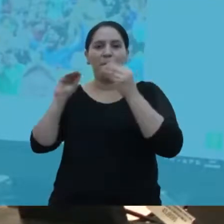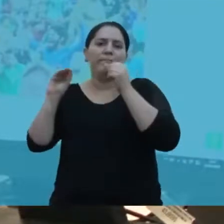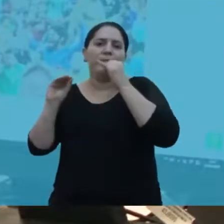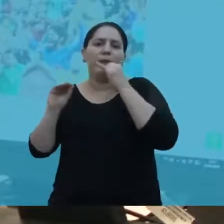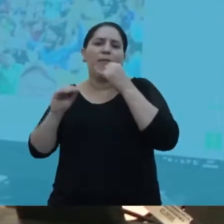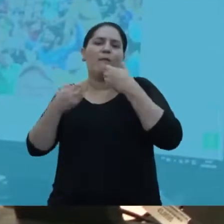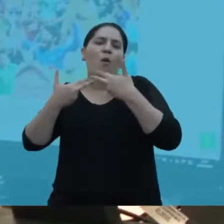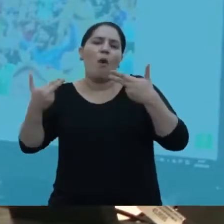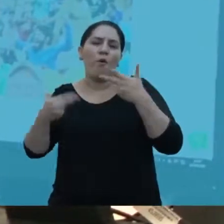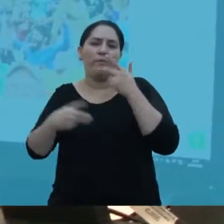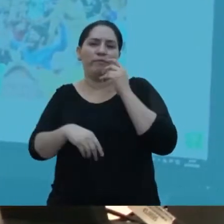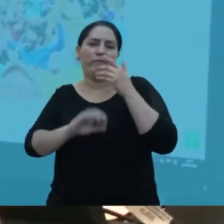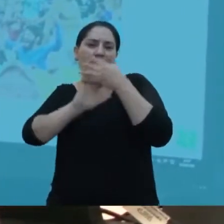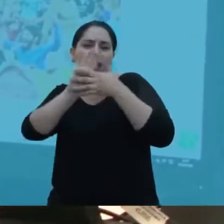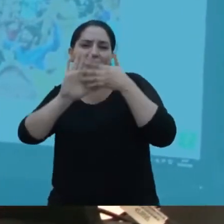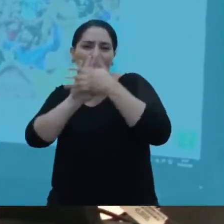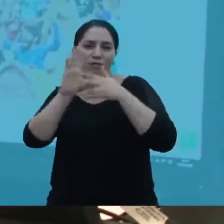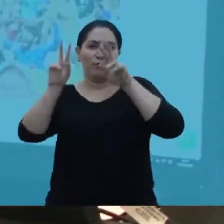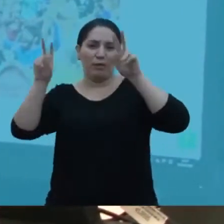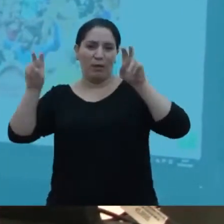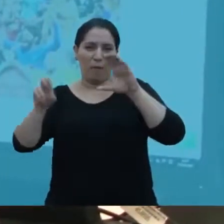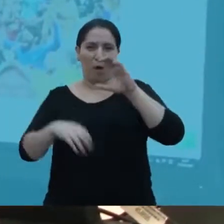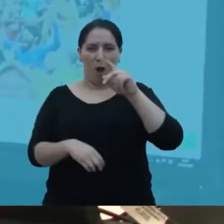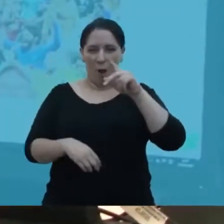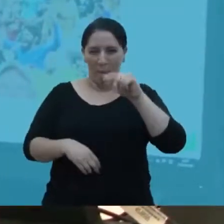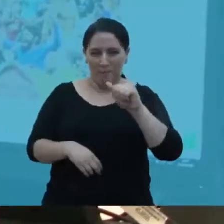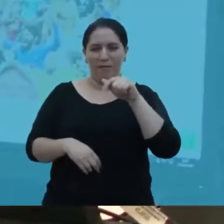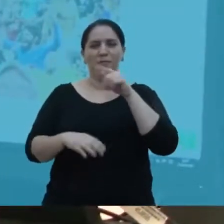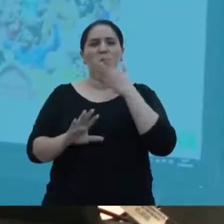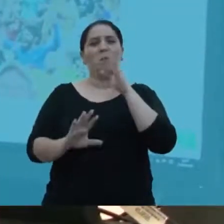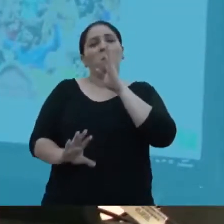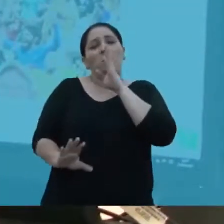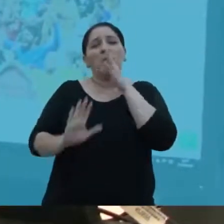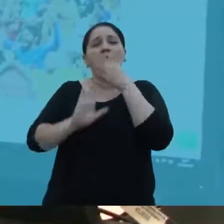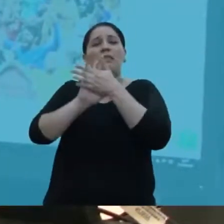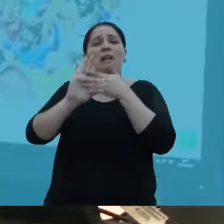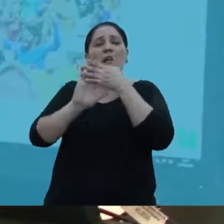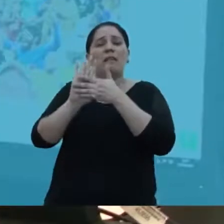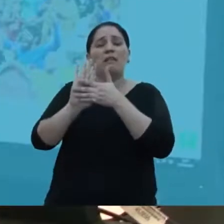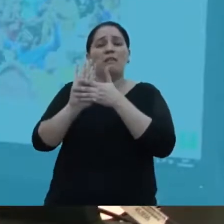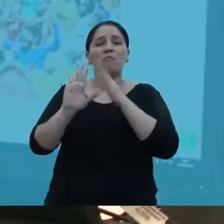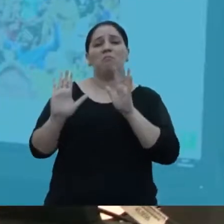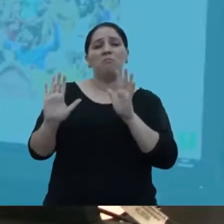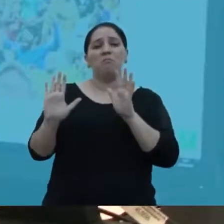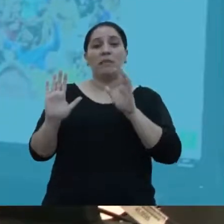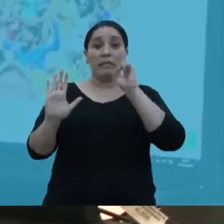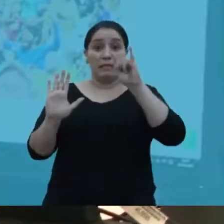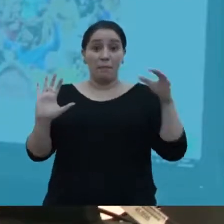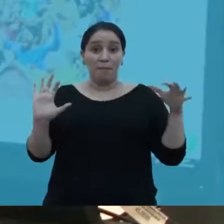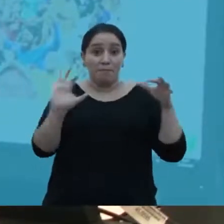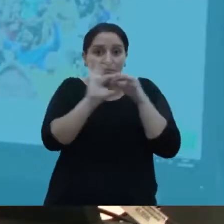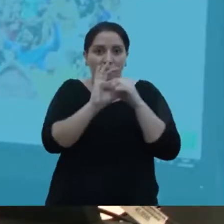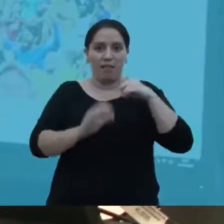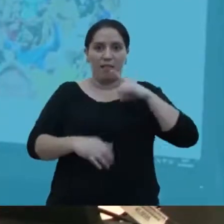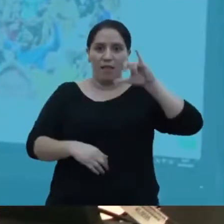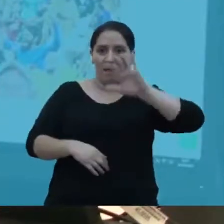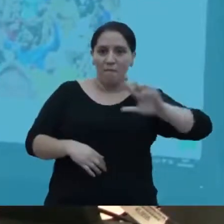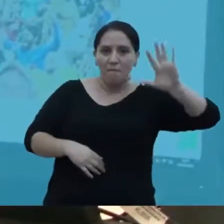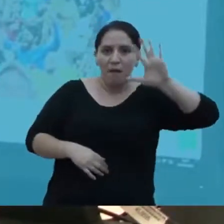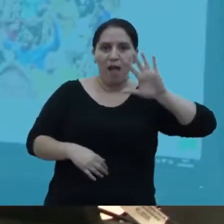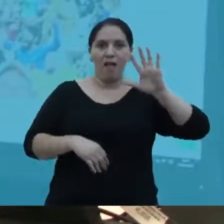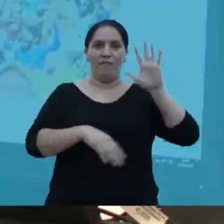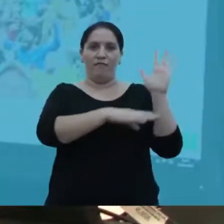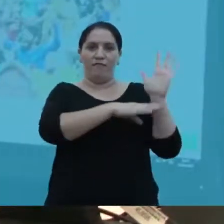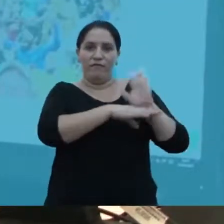não é tão atrativo para o leitor. A partir do momento que você ilustra isso com imagem, com vídeo, com um site interativo, as pessoas